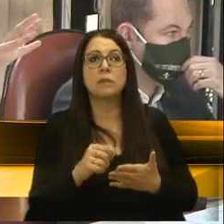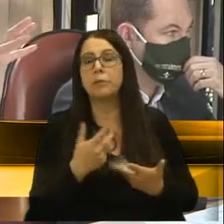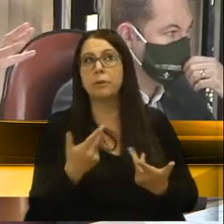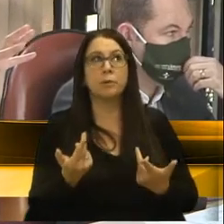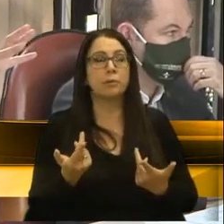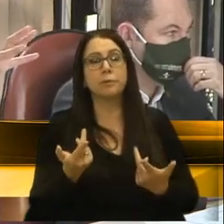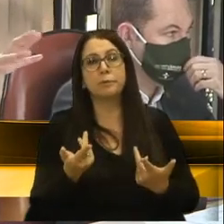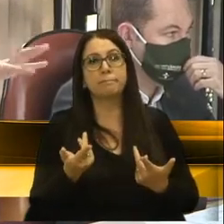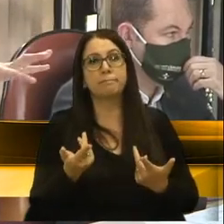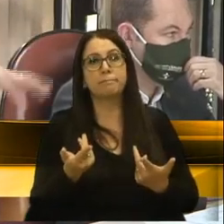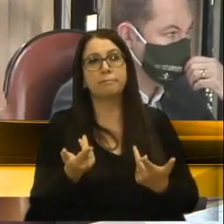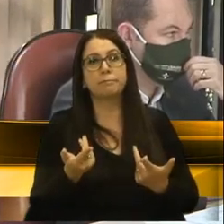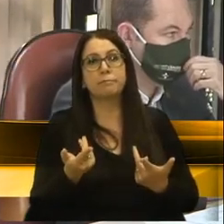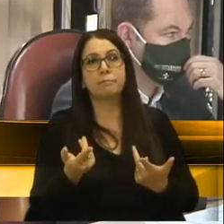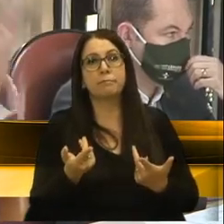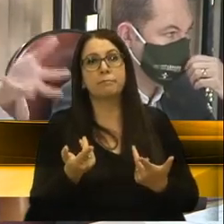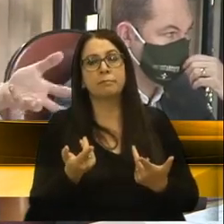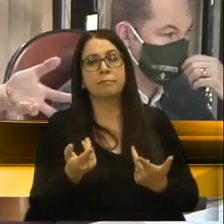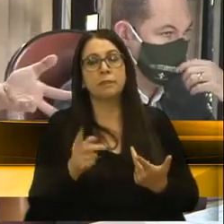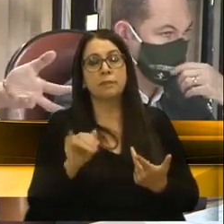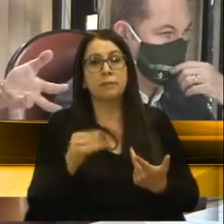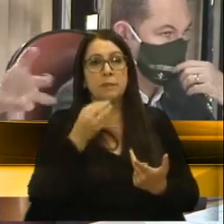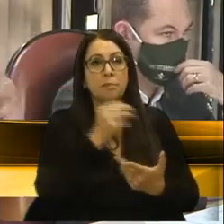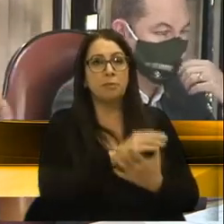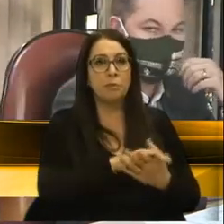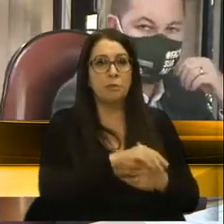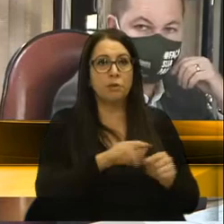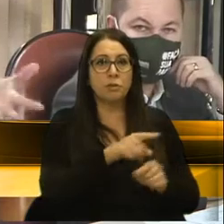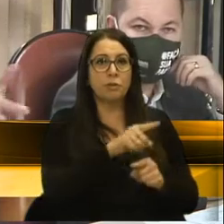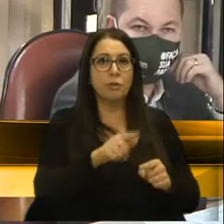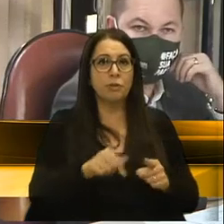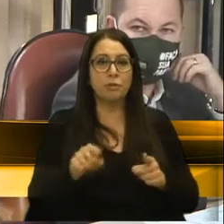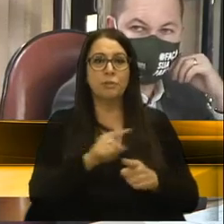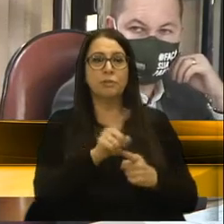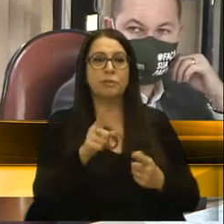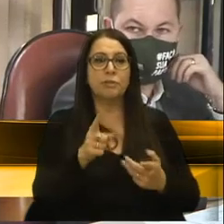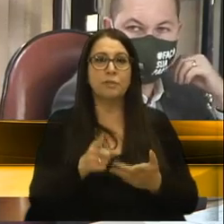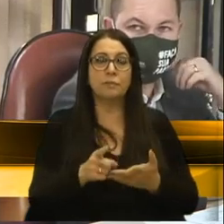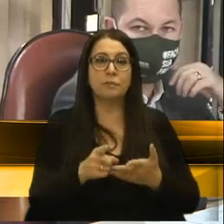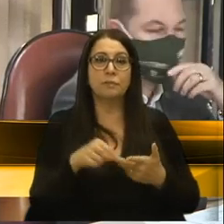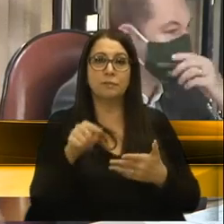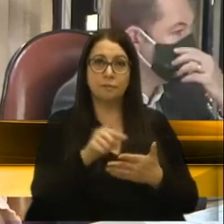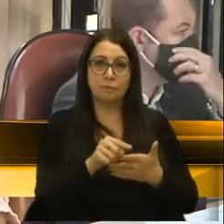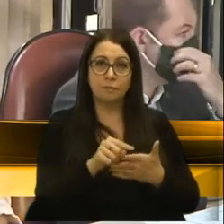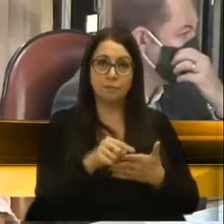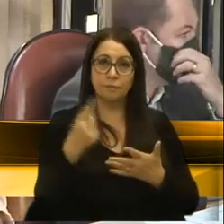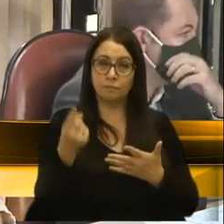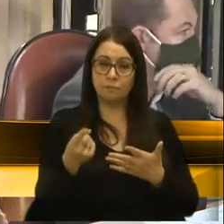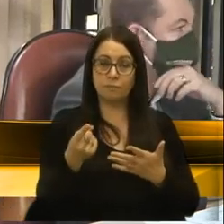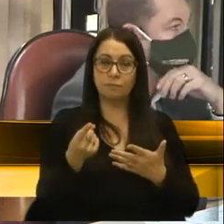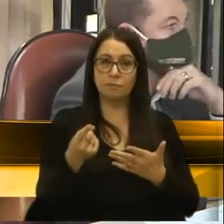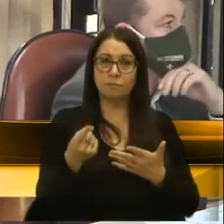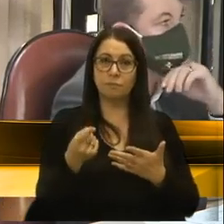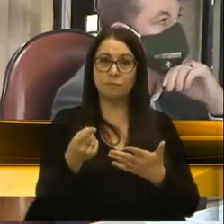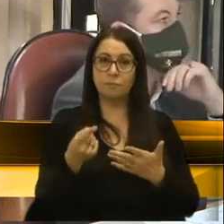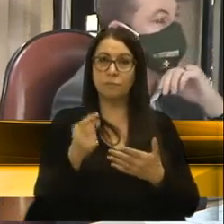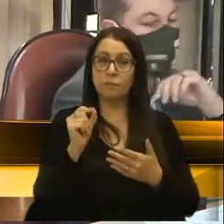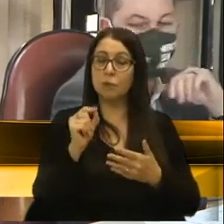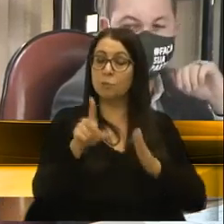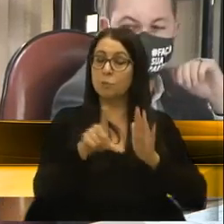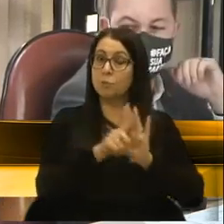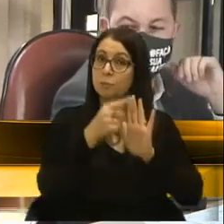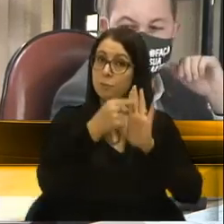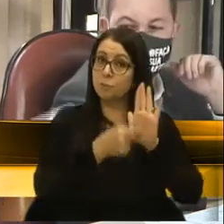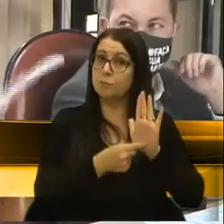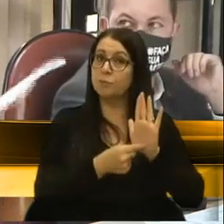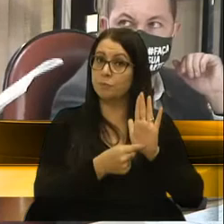oportuno assim. Oportuno não sei para quem, mas para serviço público não é. Sobre a questão da legalidade.